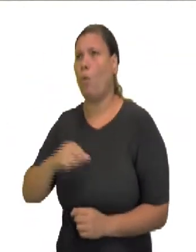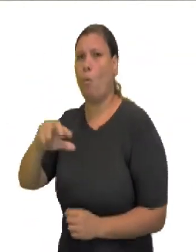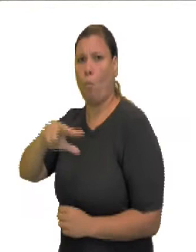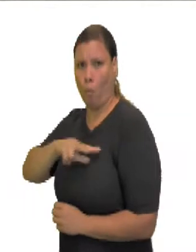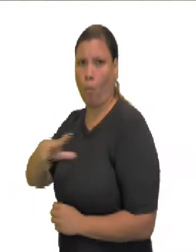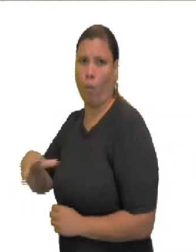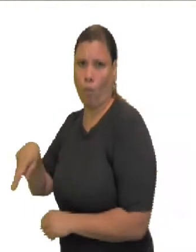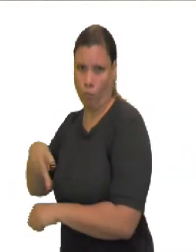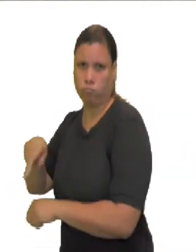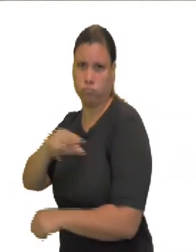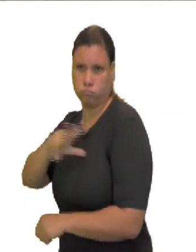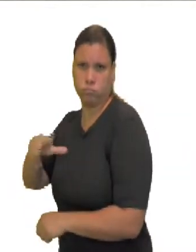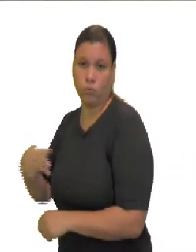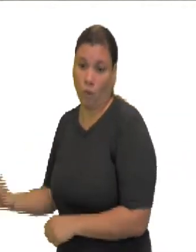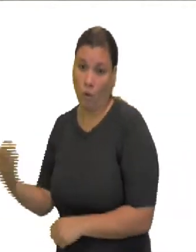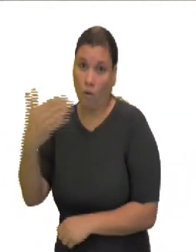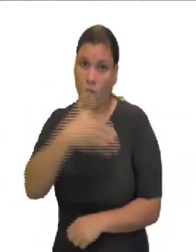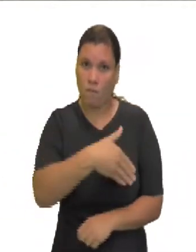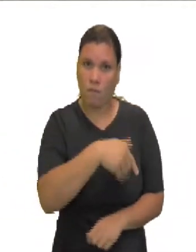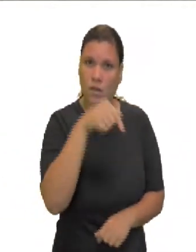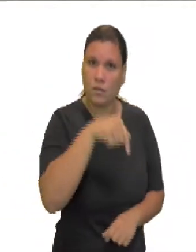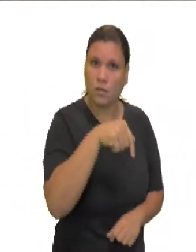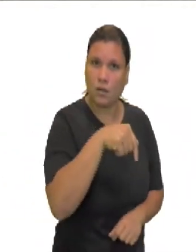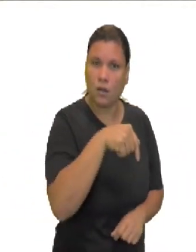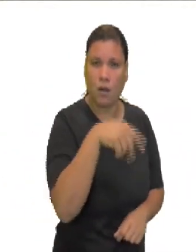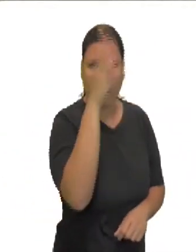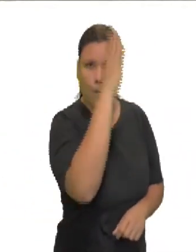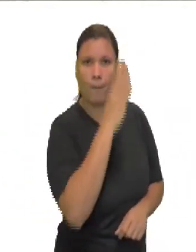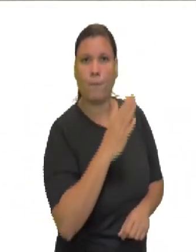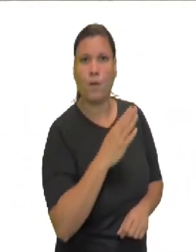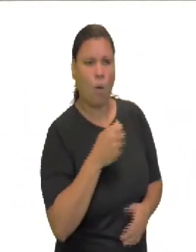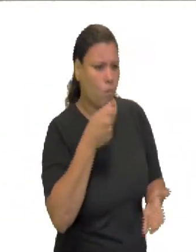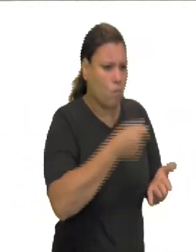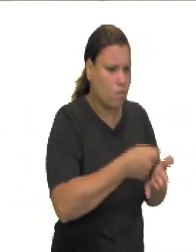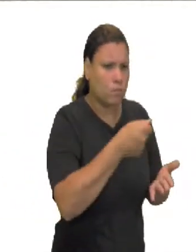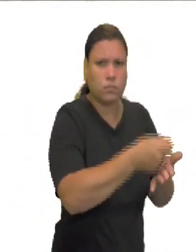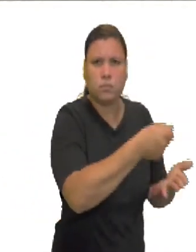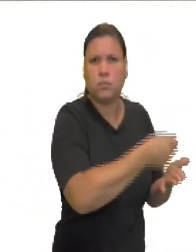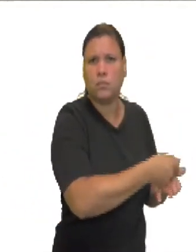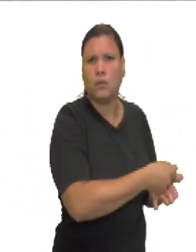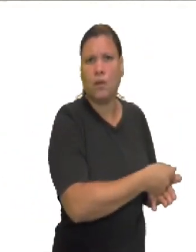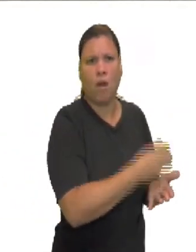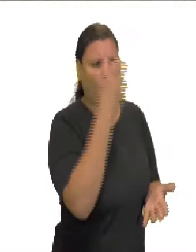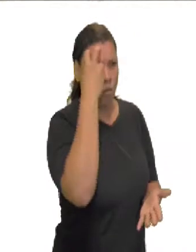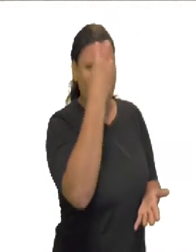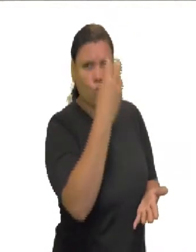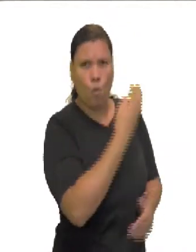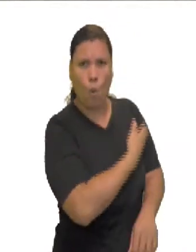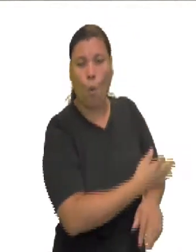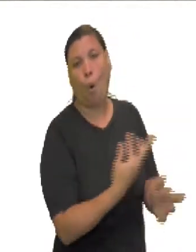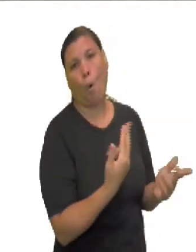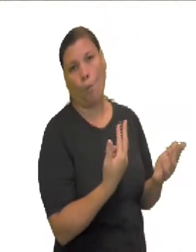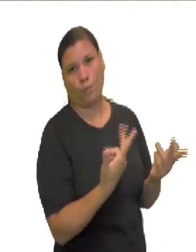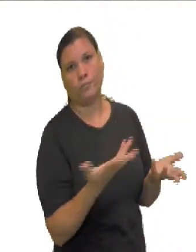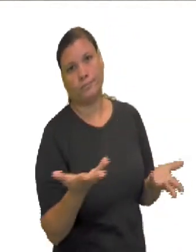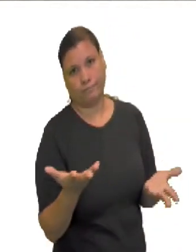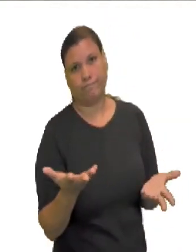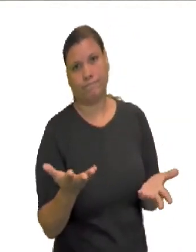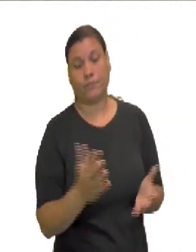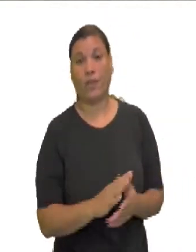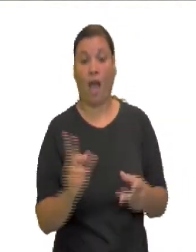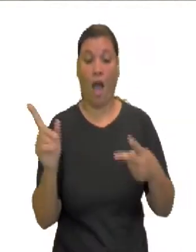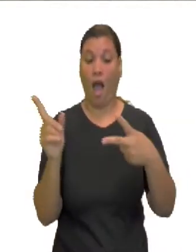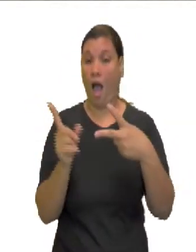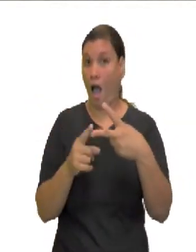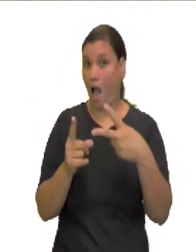ver, que eu falei anteriormente, que nós vamos ver o eurocentrismo e a modernidade. A modernidade, ela